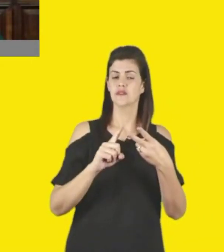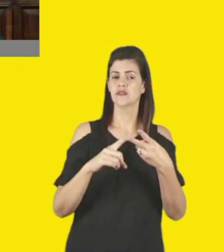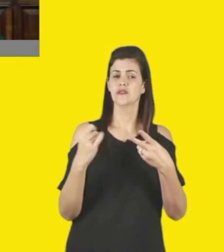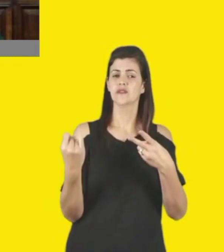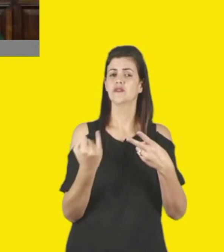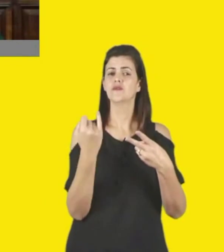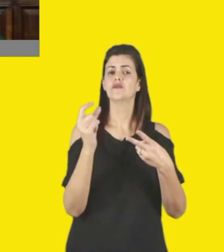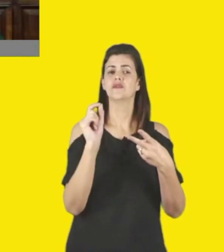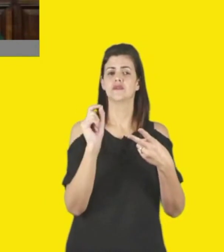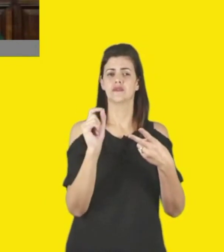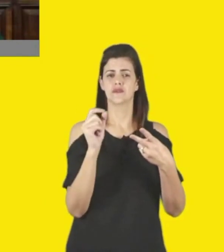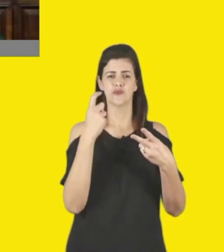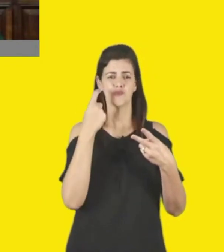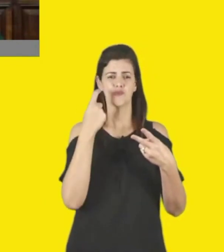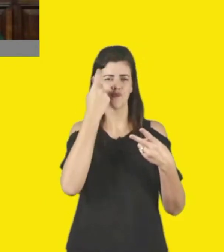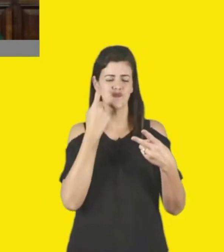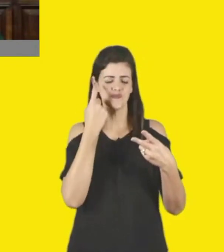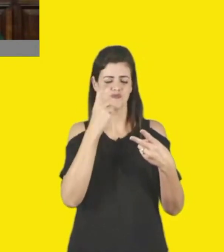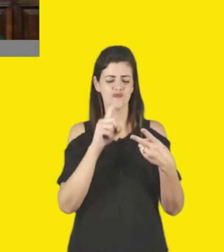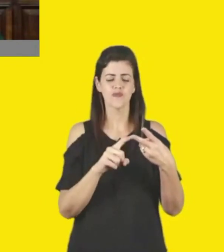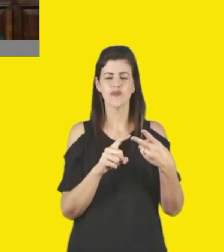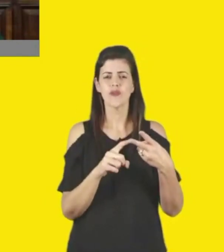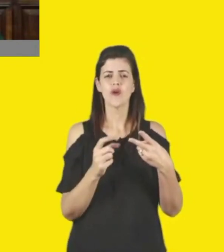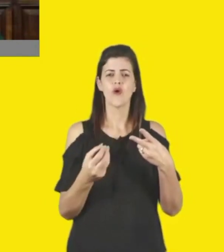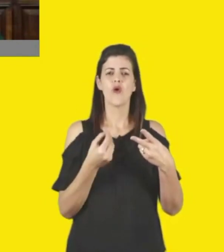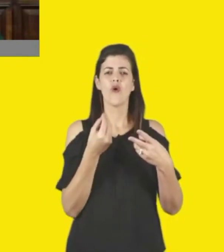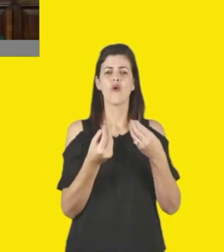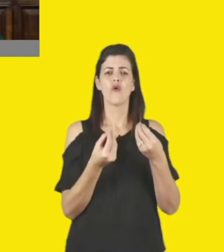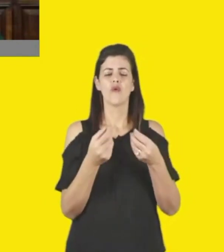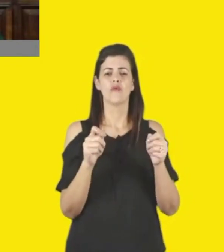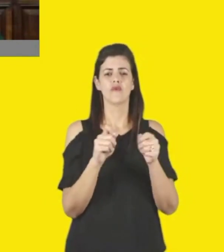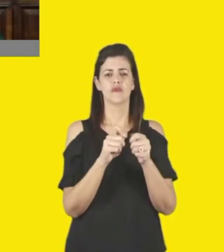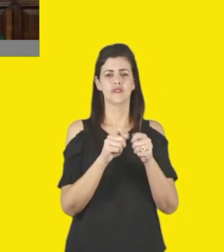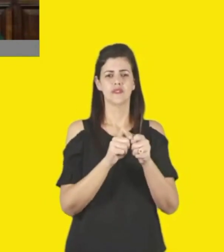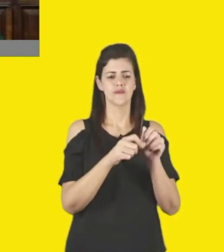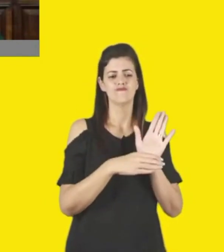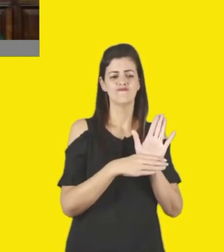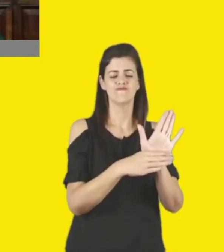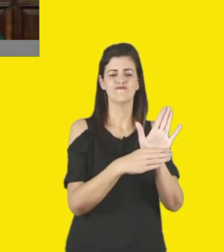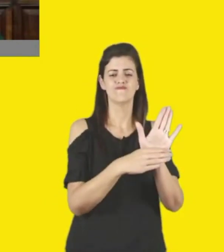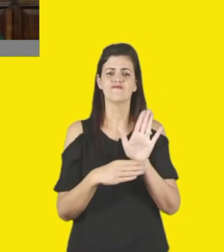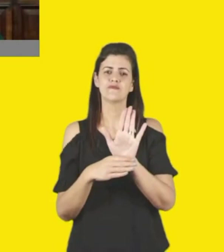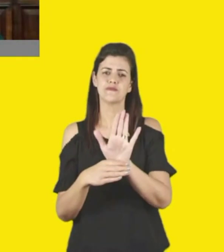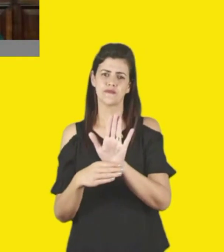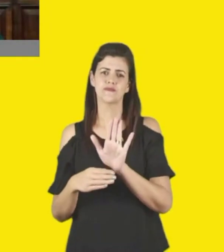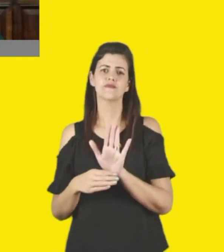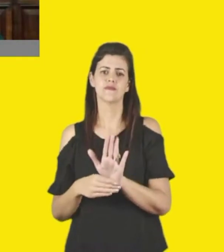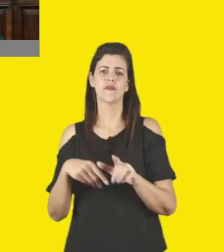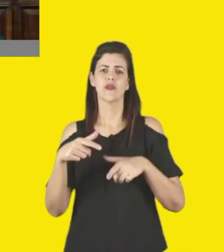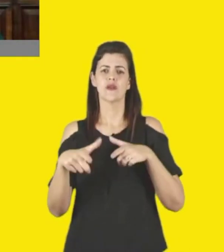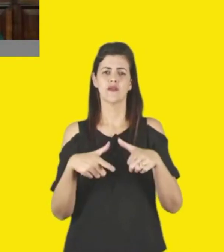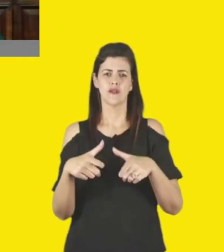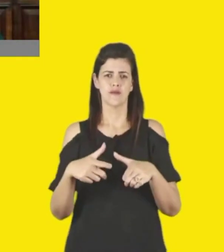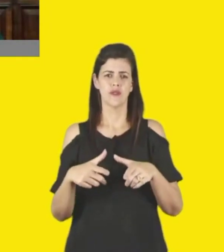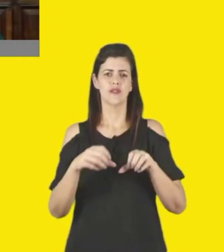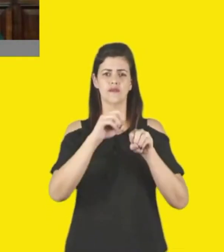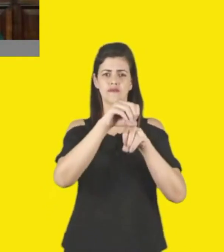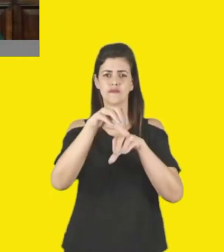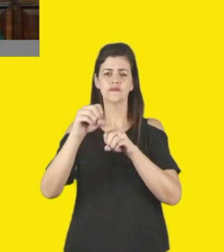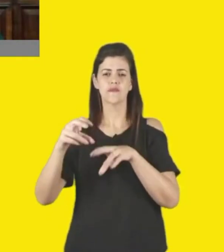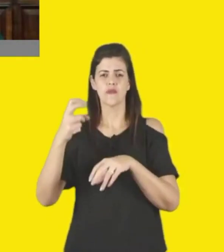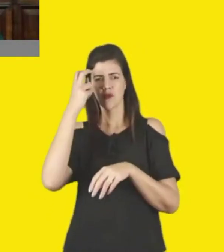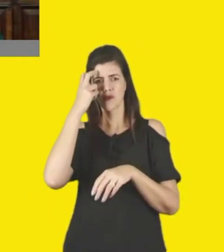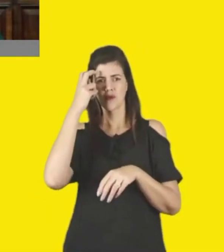grande preocupação em realizarmos ações que possam também fornecer mais conhecimentos também aos